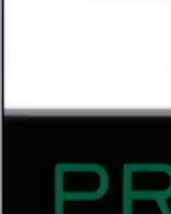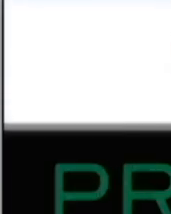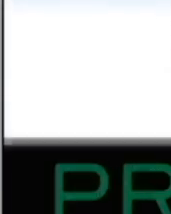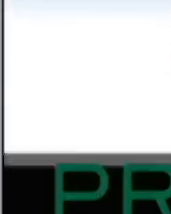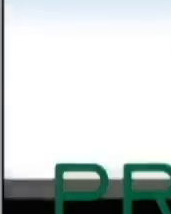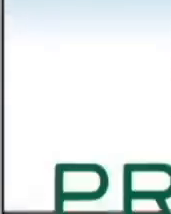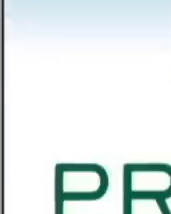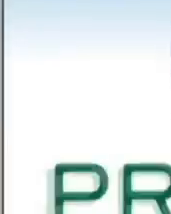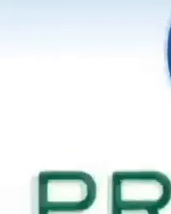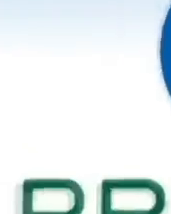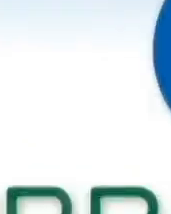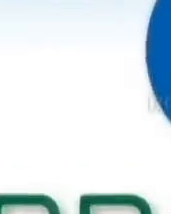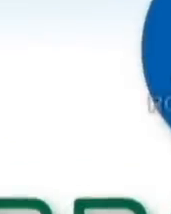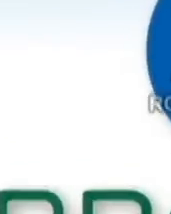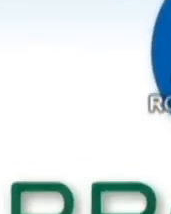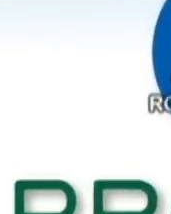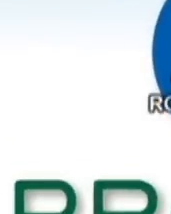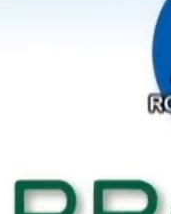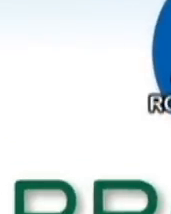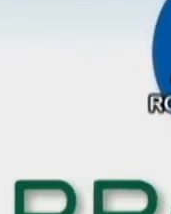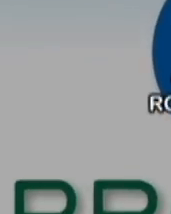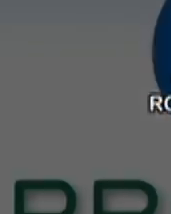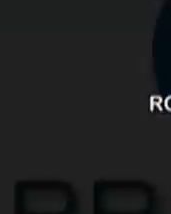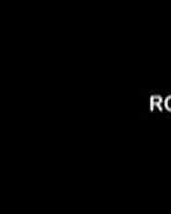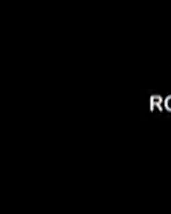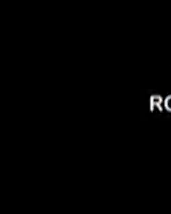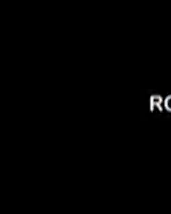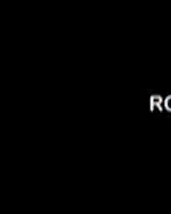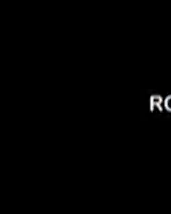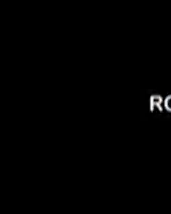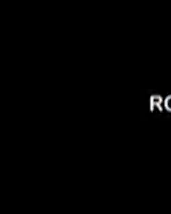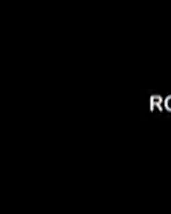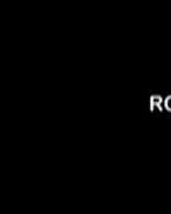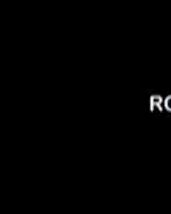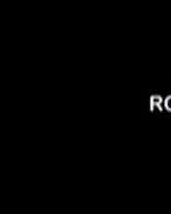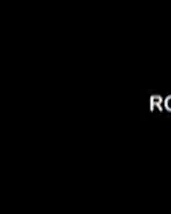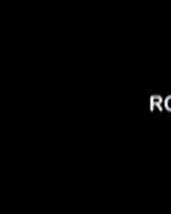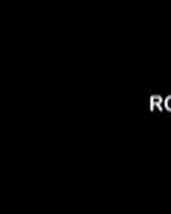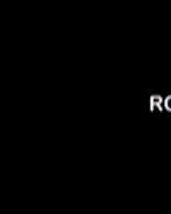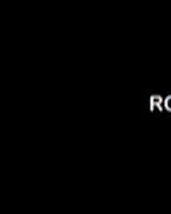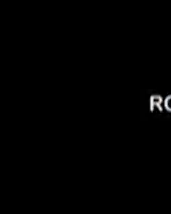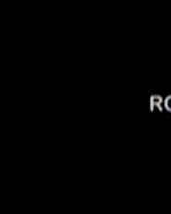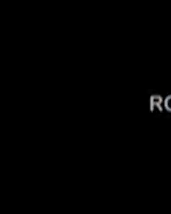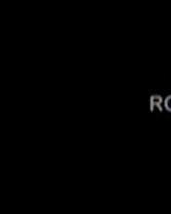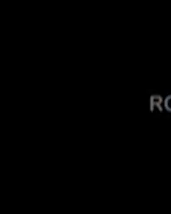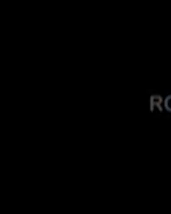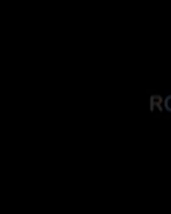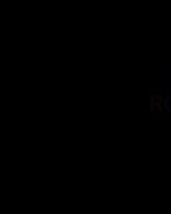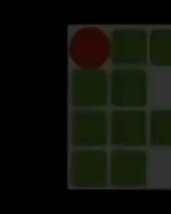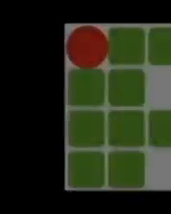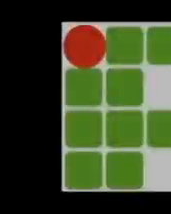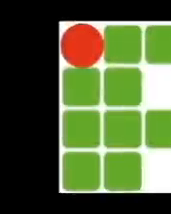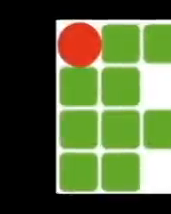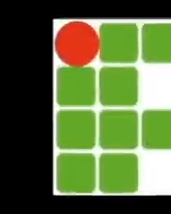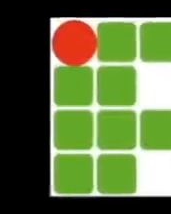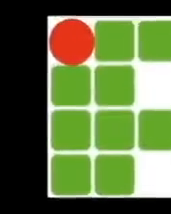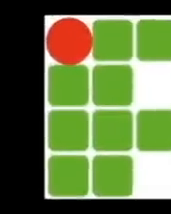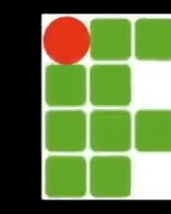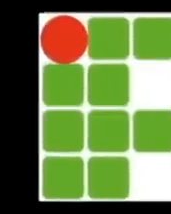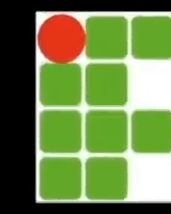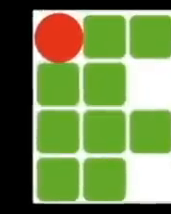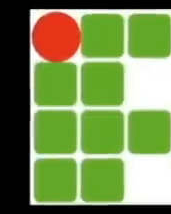Transcrição Transcrição e